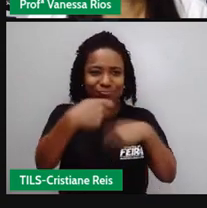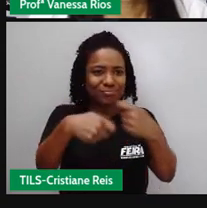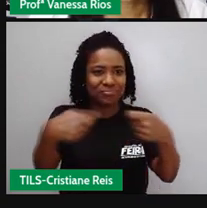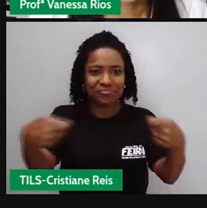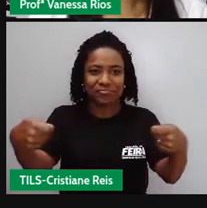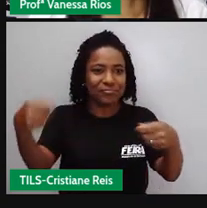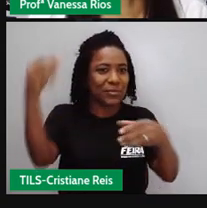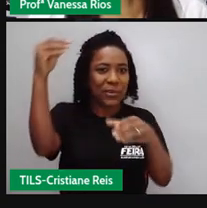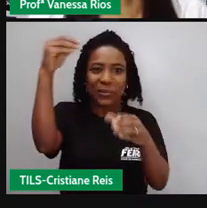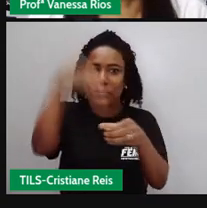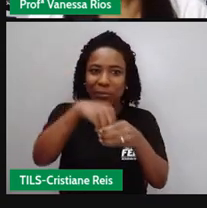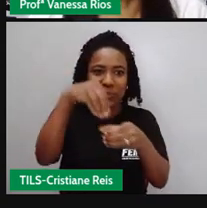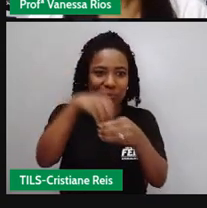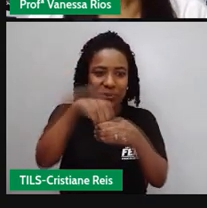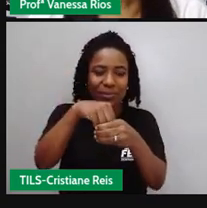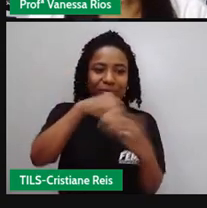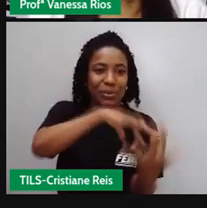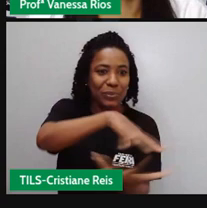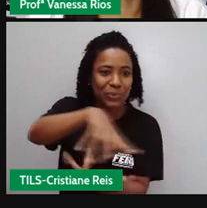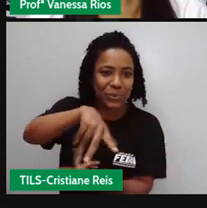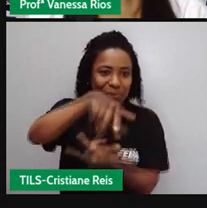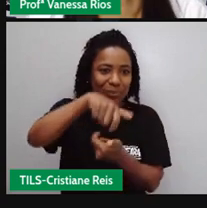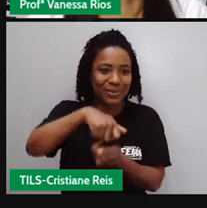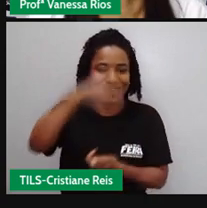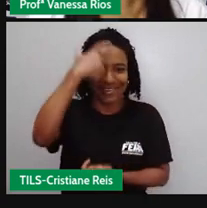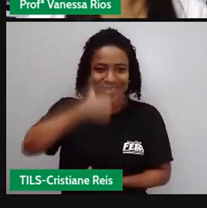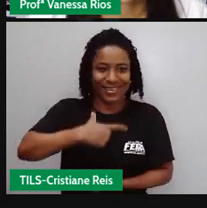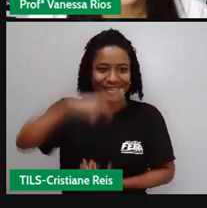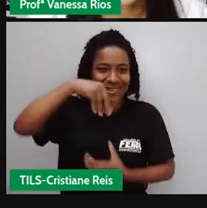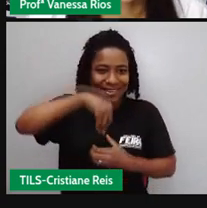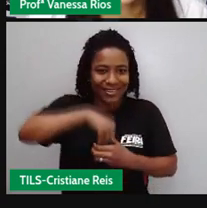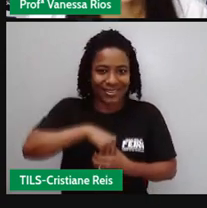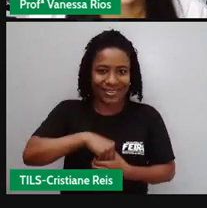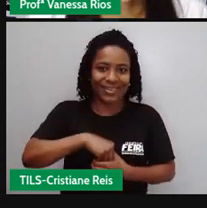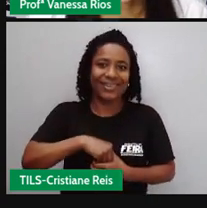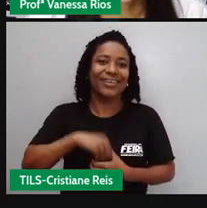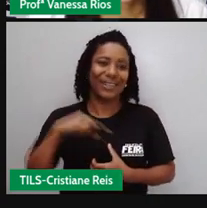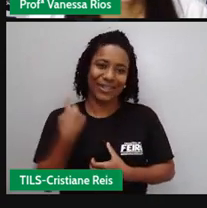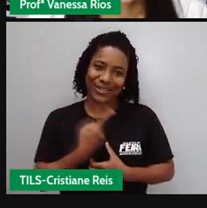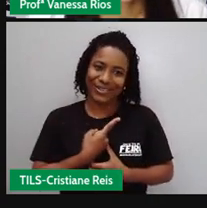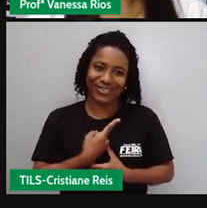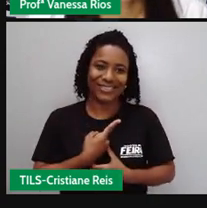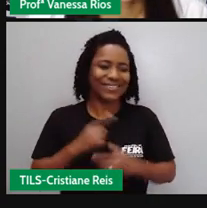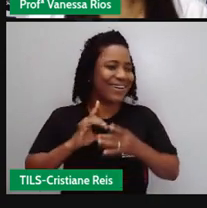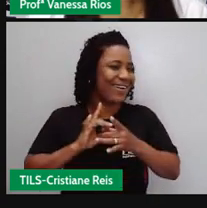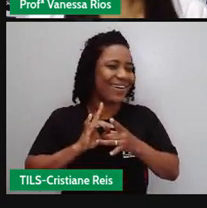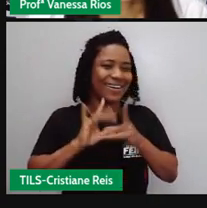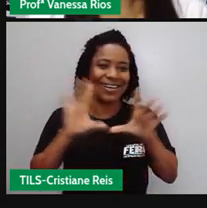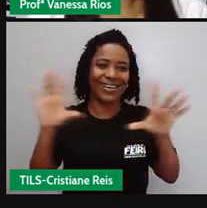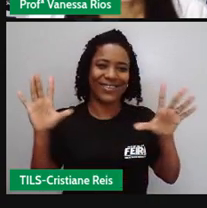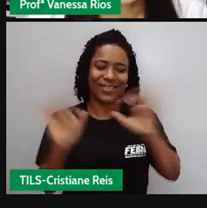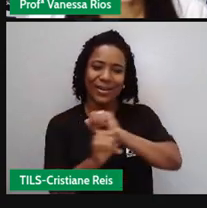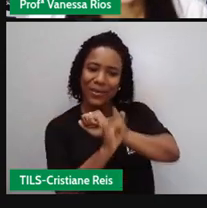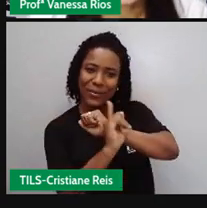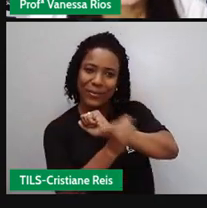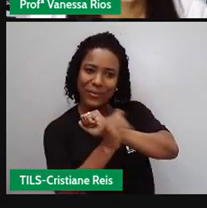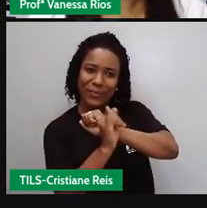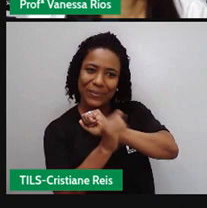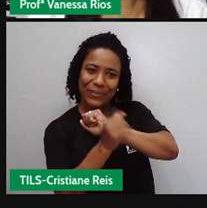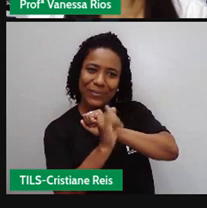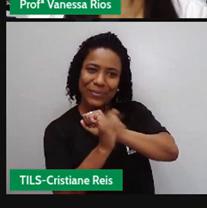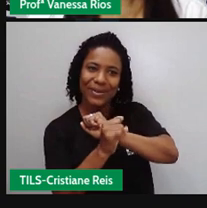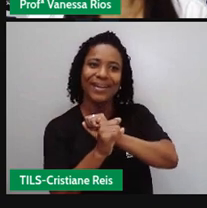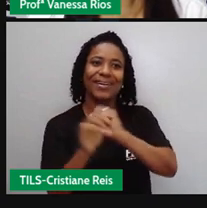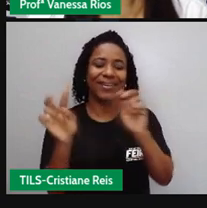universo ao nosso umbigo e a gente aproveita essa liberdade e aí é com essa frase né